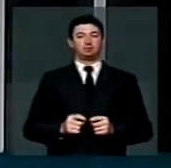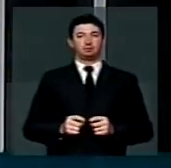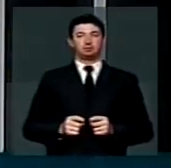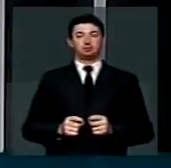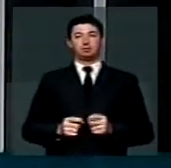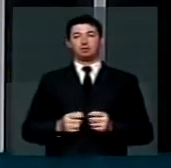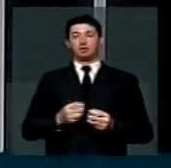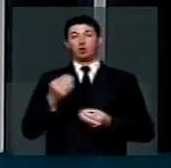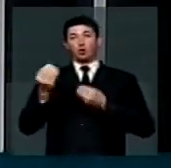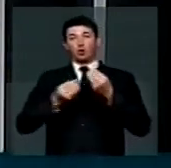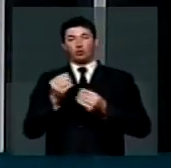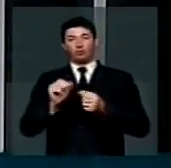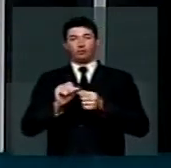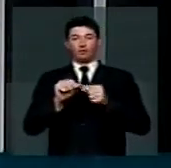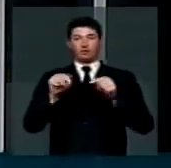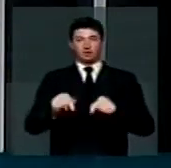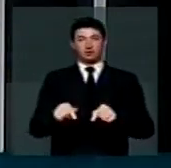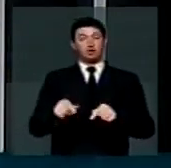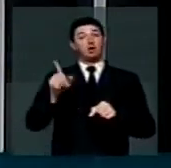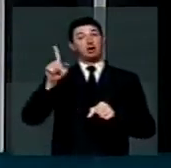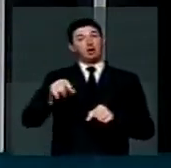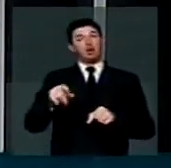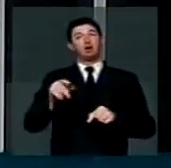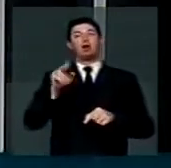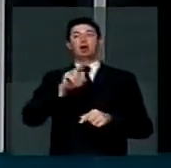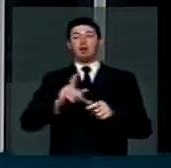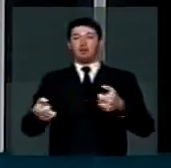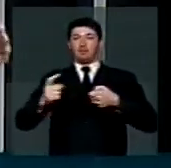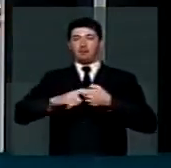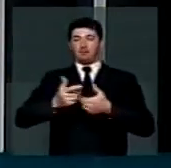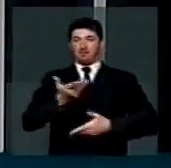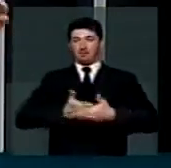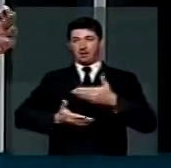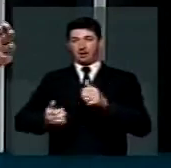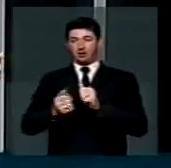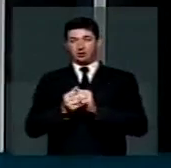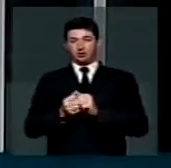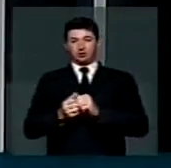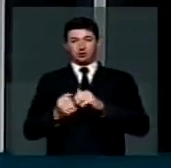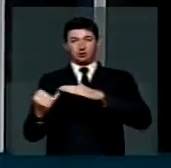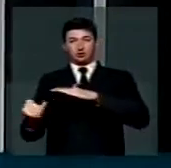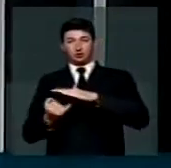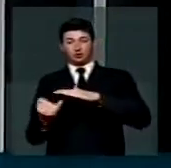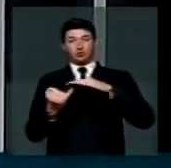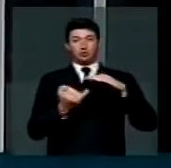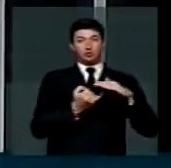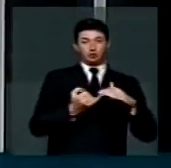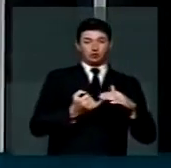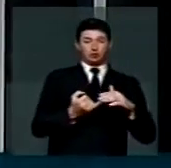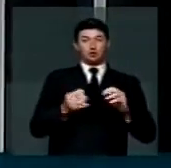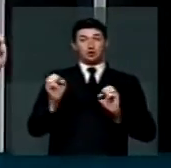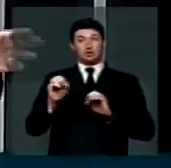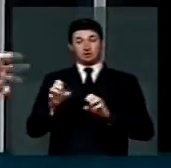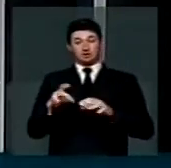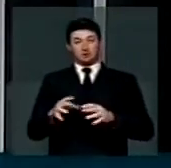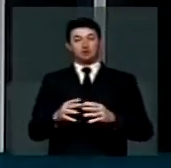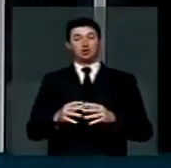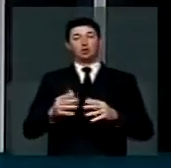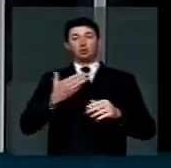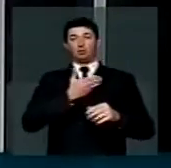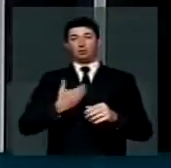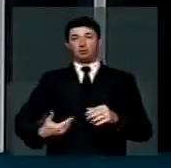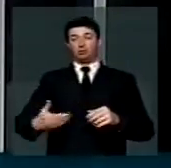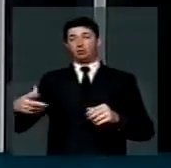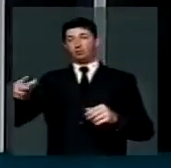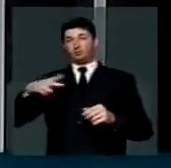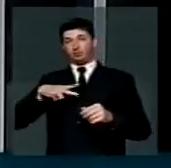de que forma isso pode ser feito? através da parceria entre as instituições de